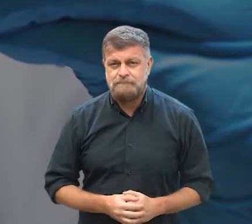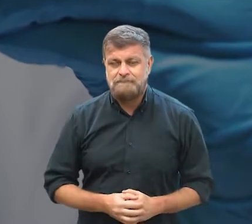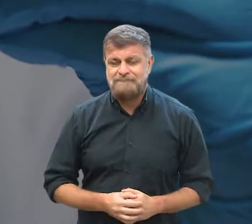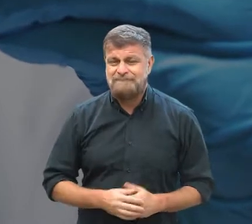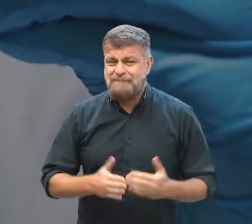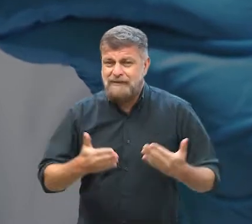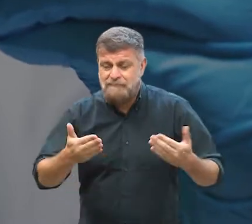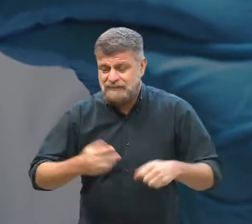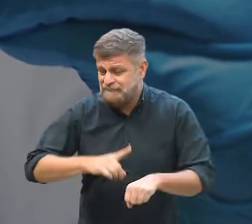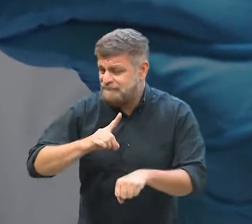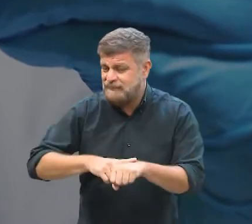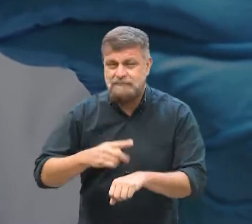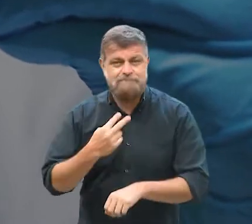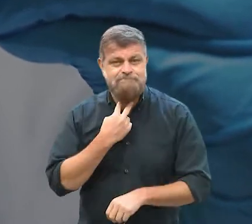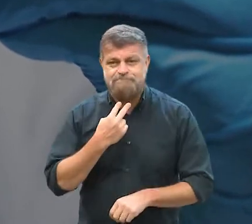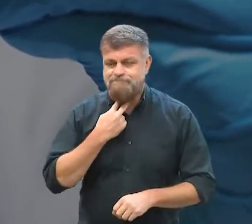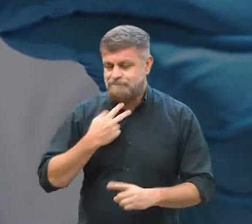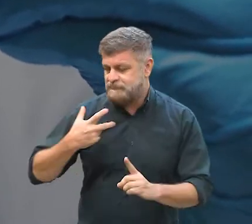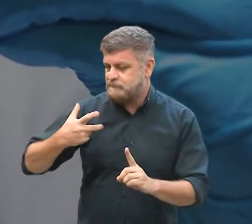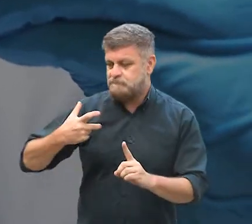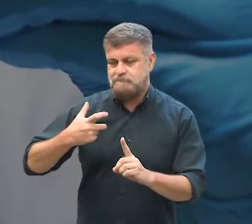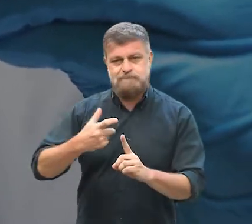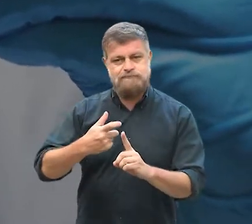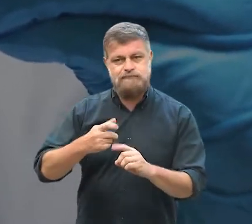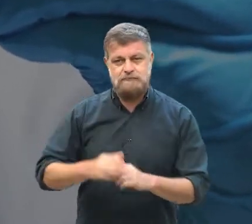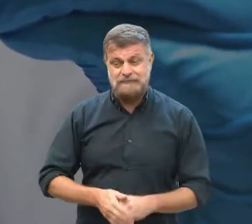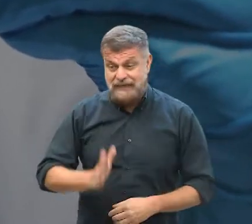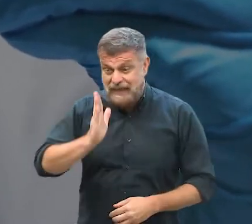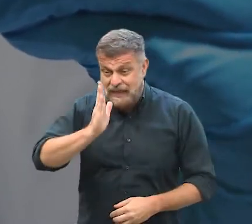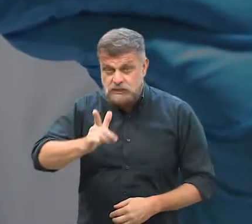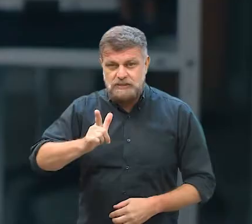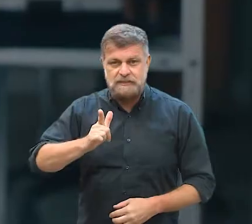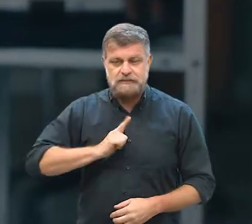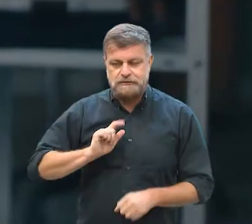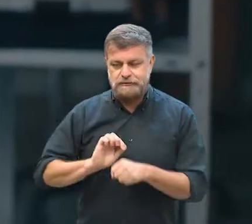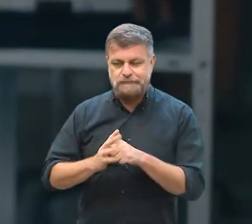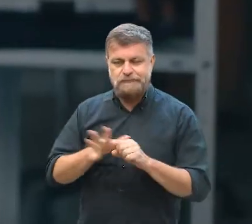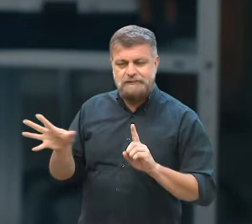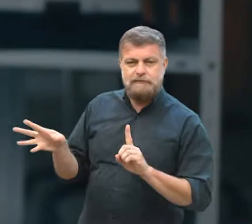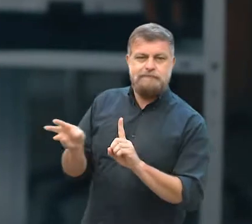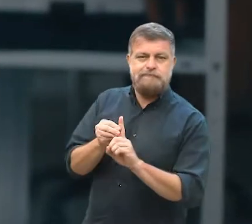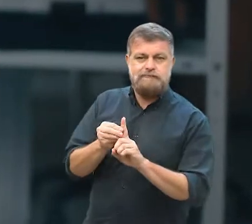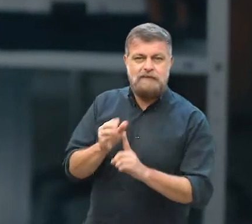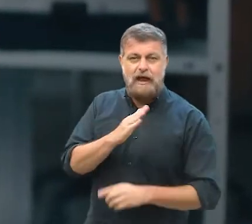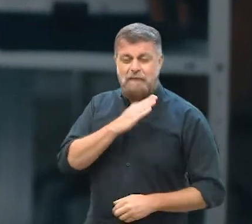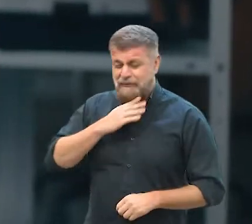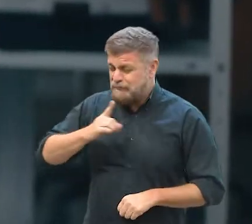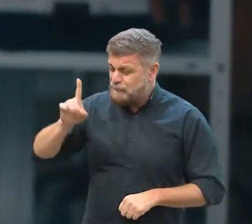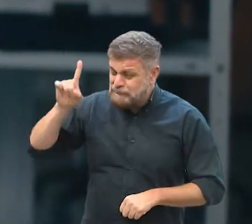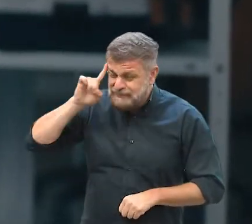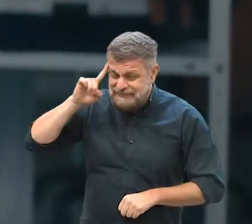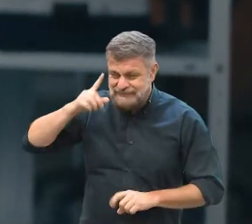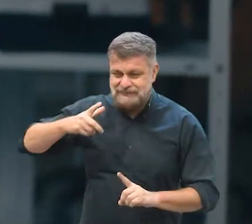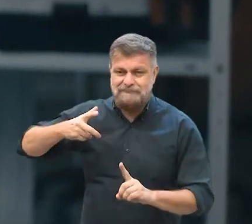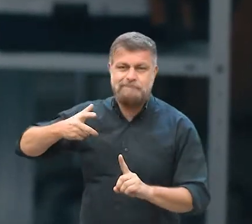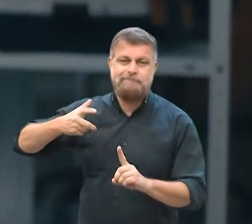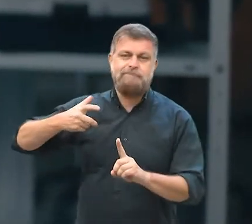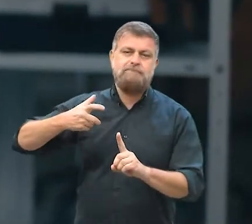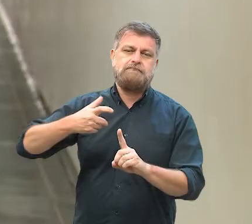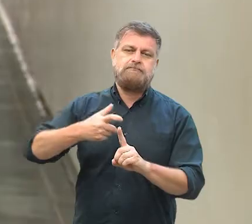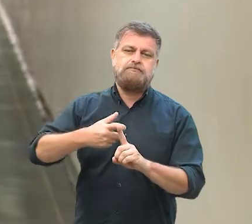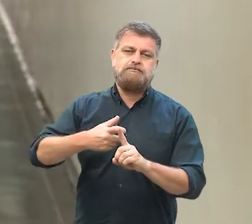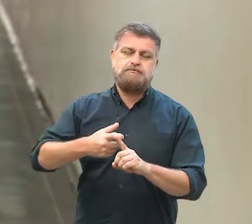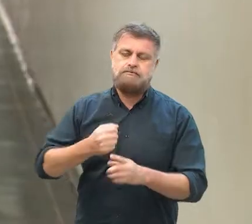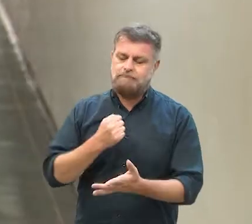mas não deu tempo de ser imunizado. Ele já havia contraído a doença e morreu no dia em que receberia a